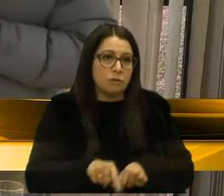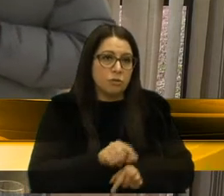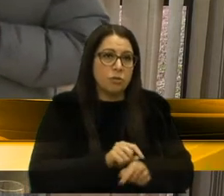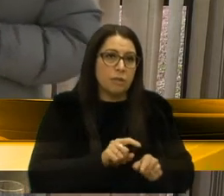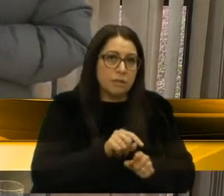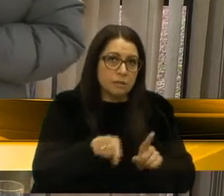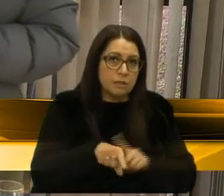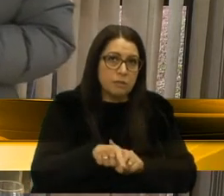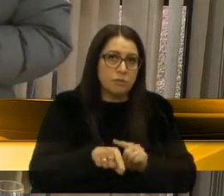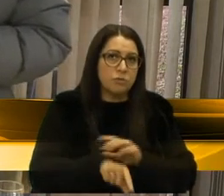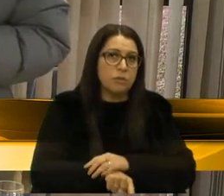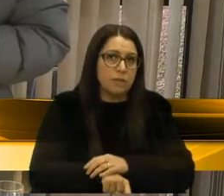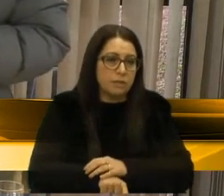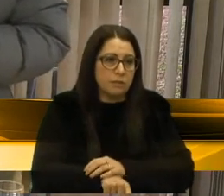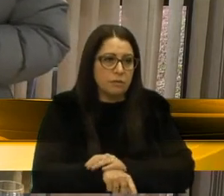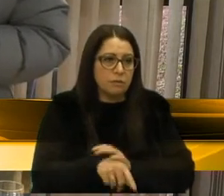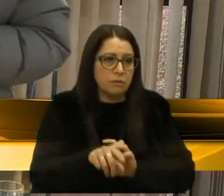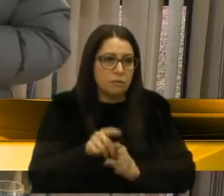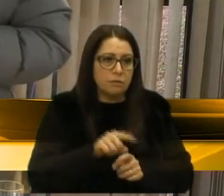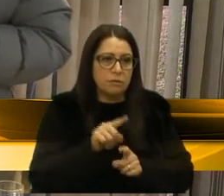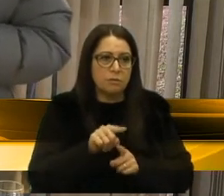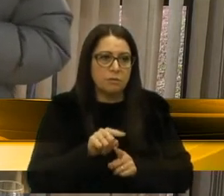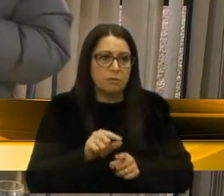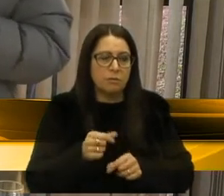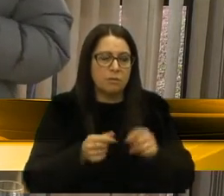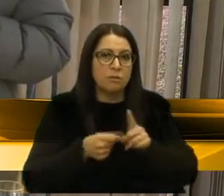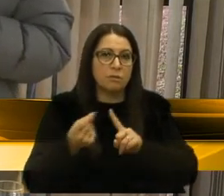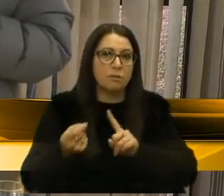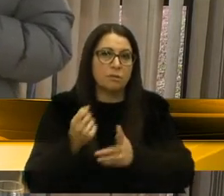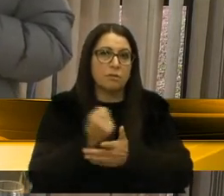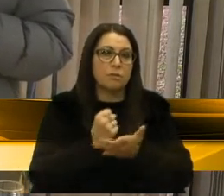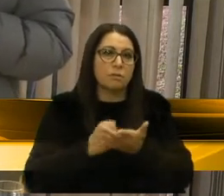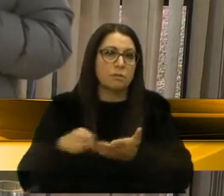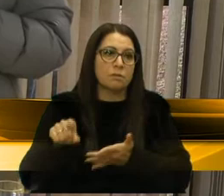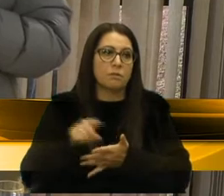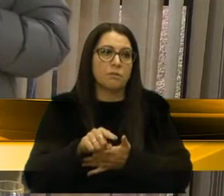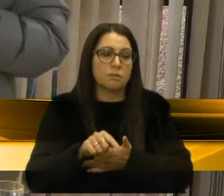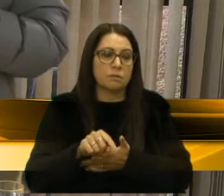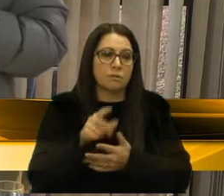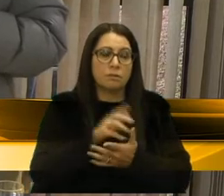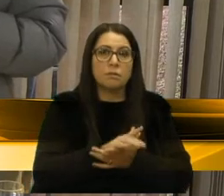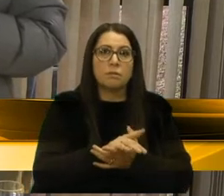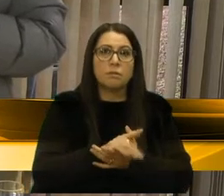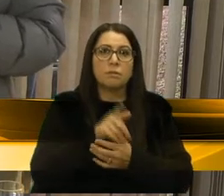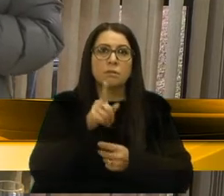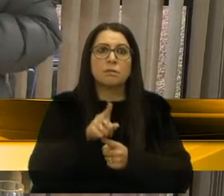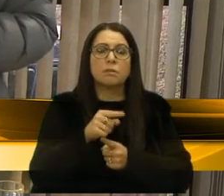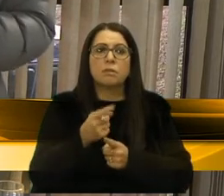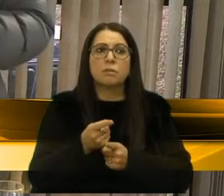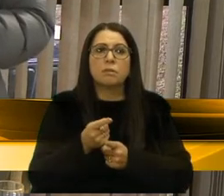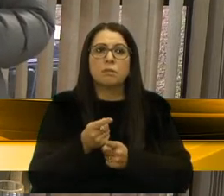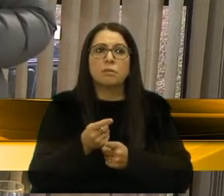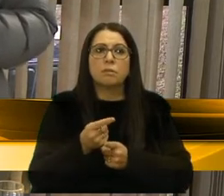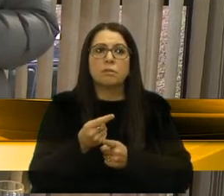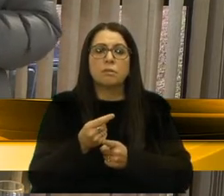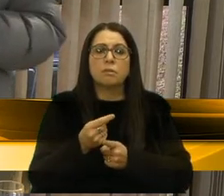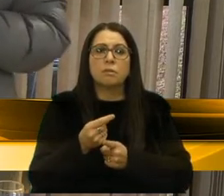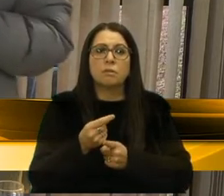financiamento, do contrato com a Caixa Econômica Federal para a indenização do sítio aeroportuário,